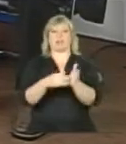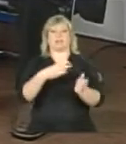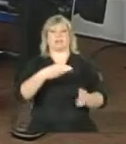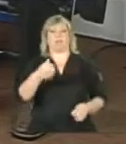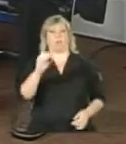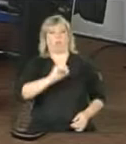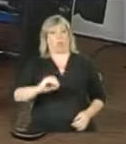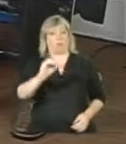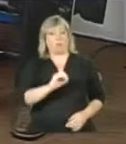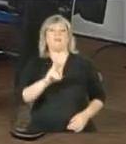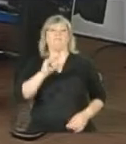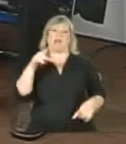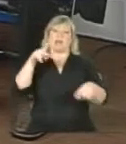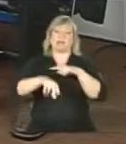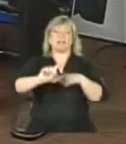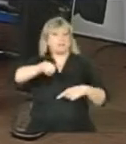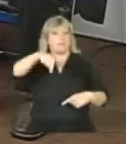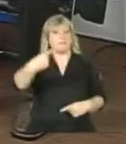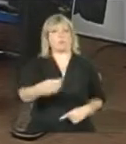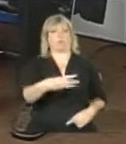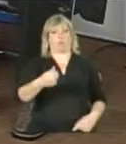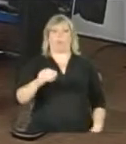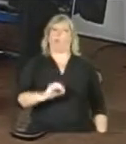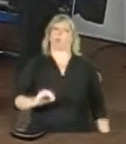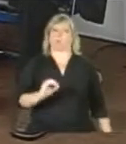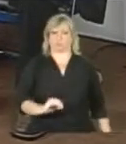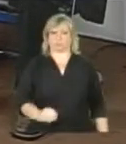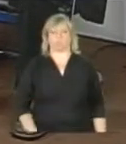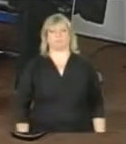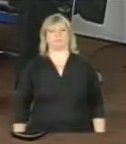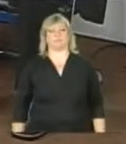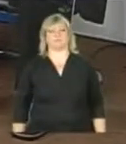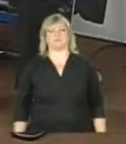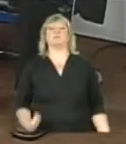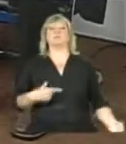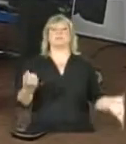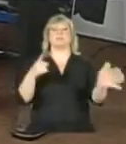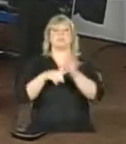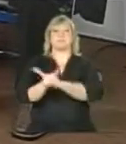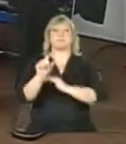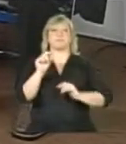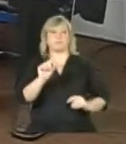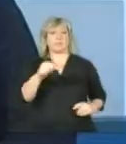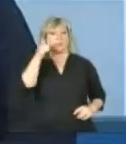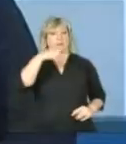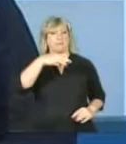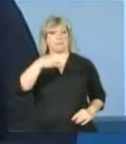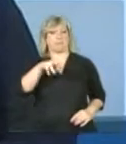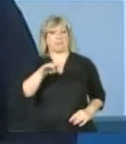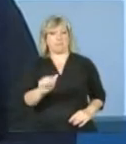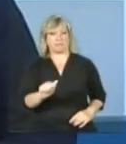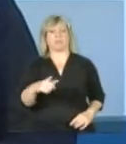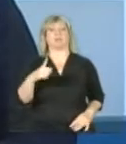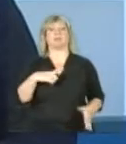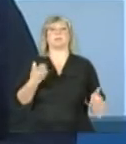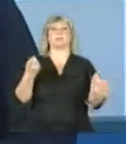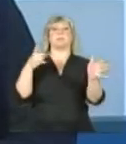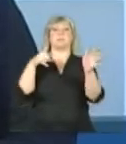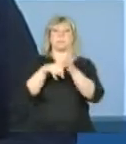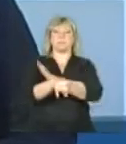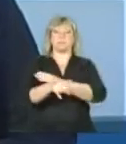ocorre após 31 de outubro. Fernanda, Maria do Socorro Alves, de Serrida, Pernambuco, pergunta.